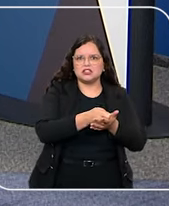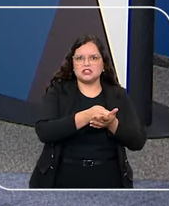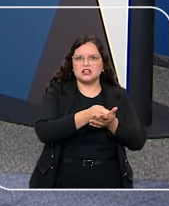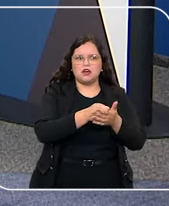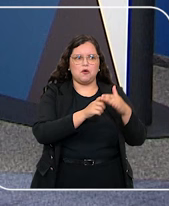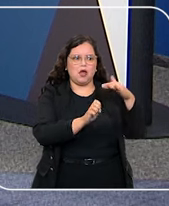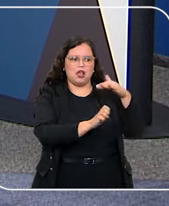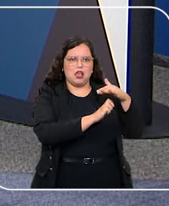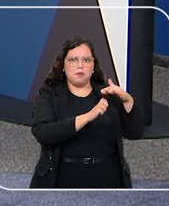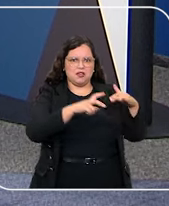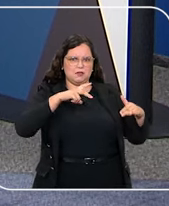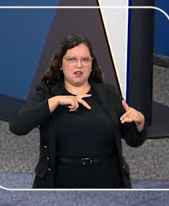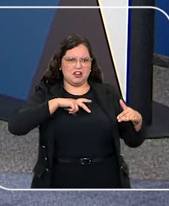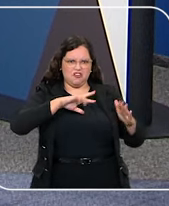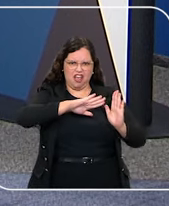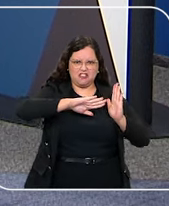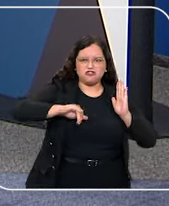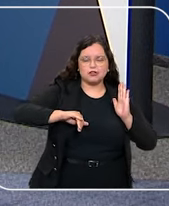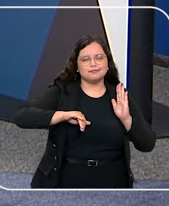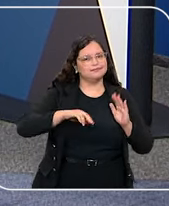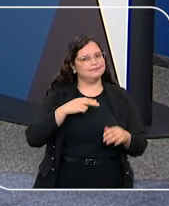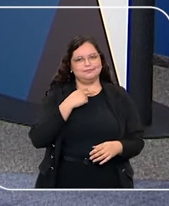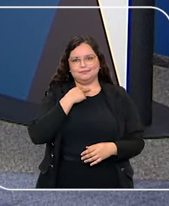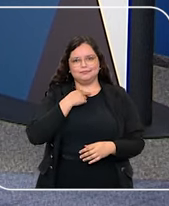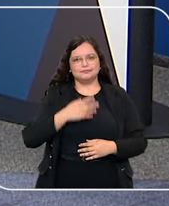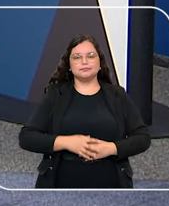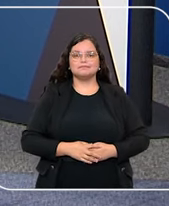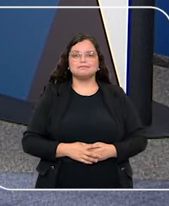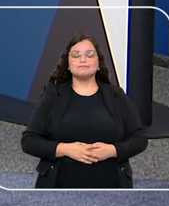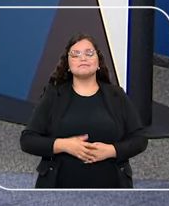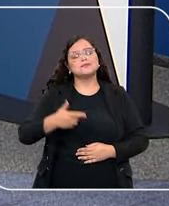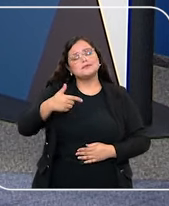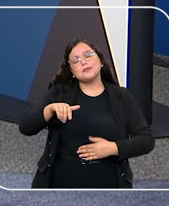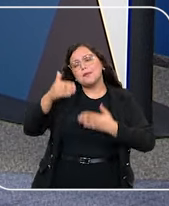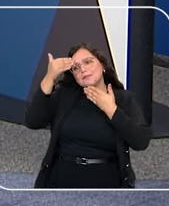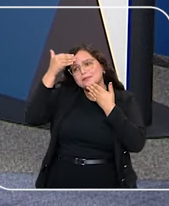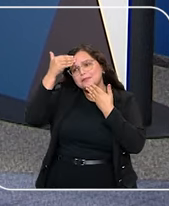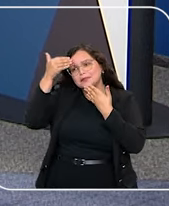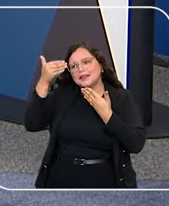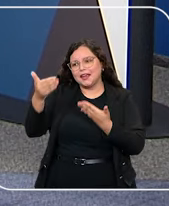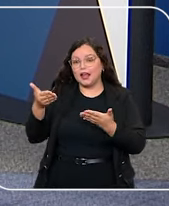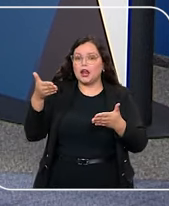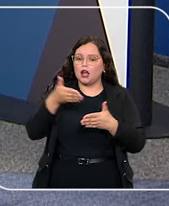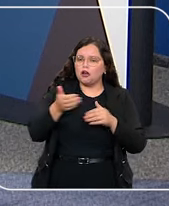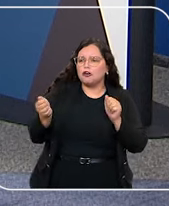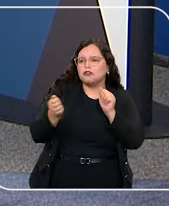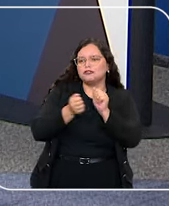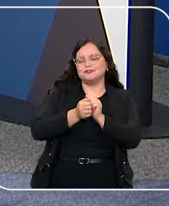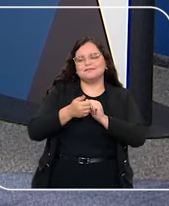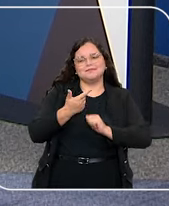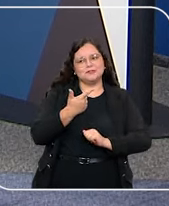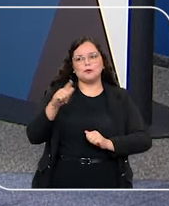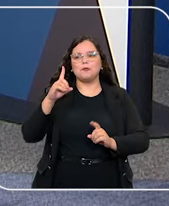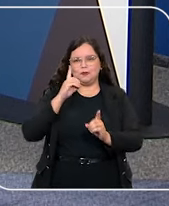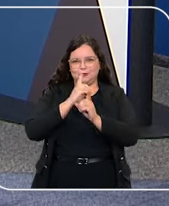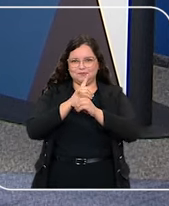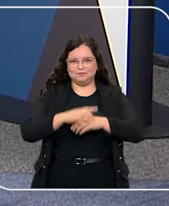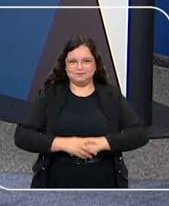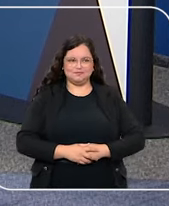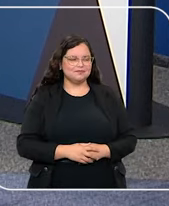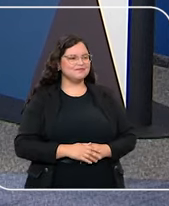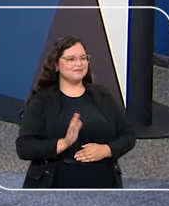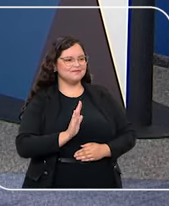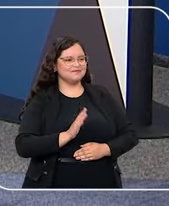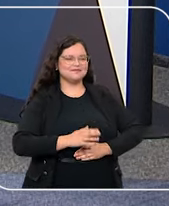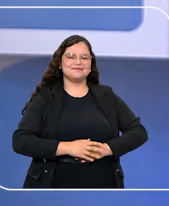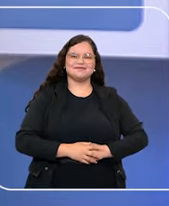excluam essa cobertura de seus planos. Jaffer, quero agradecer novamente a sua participação aqui no programa. Até a próxima. Até